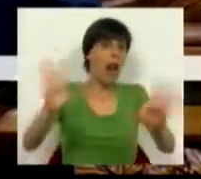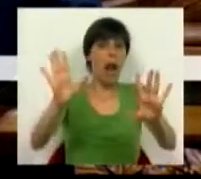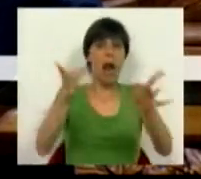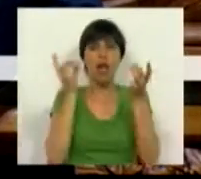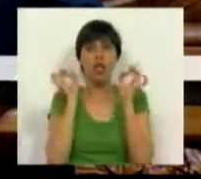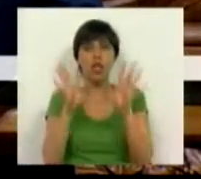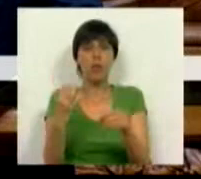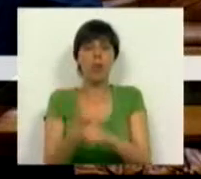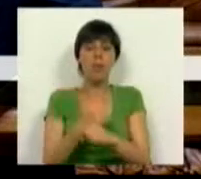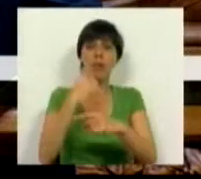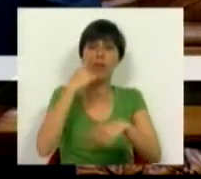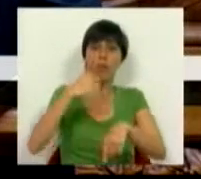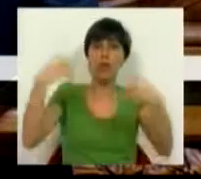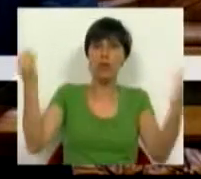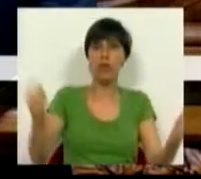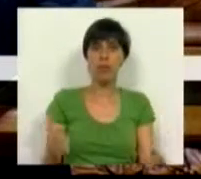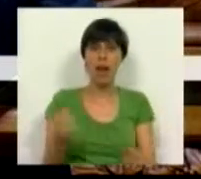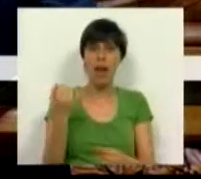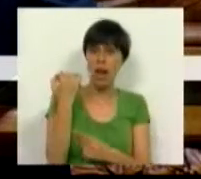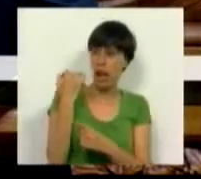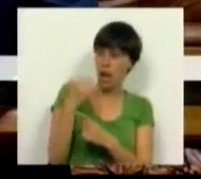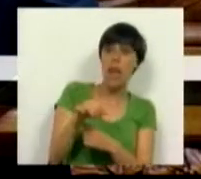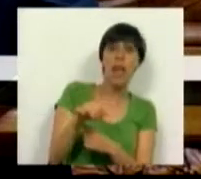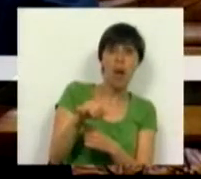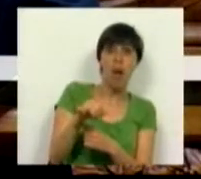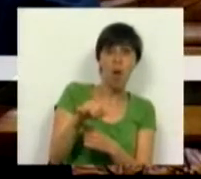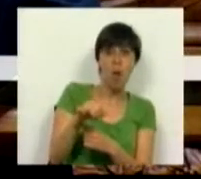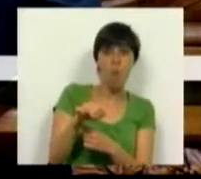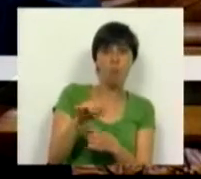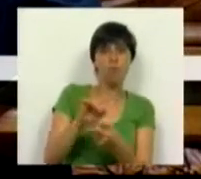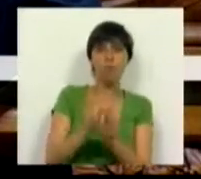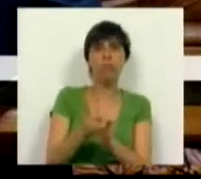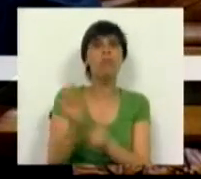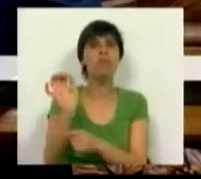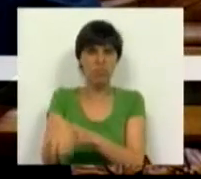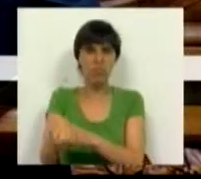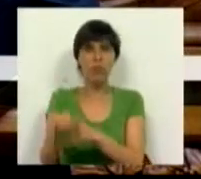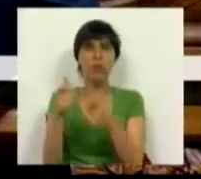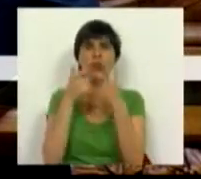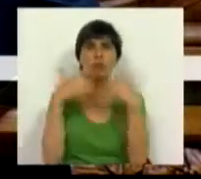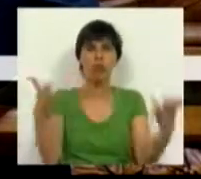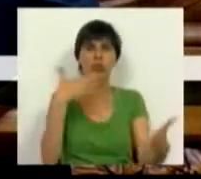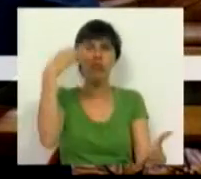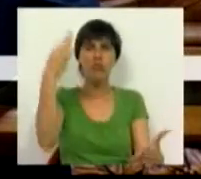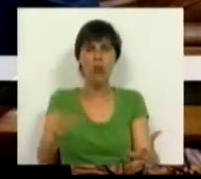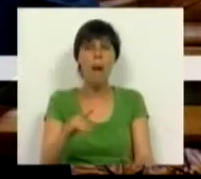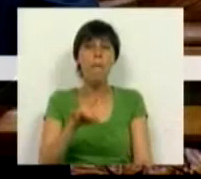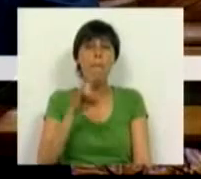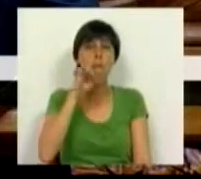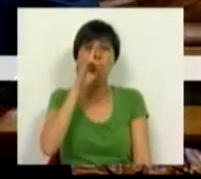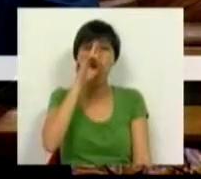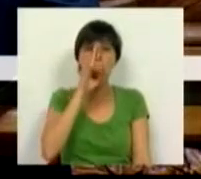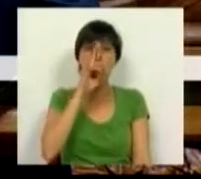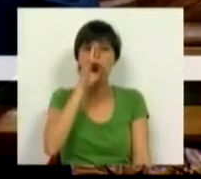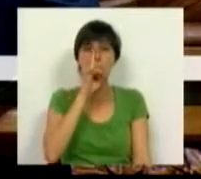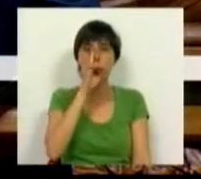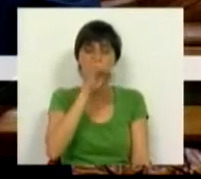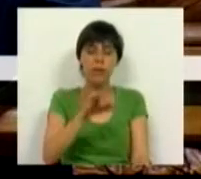despedimento da função pública, um não que acabou por ser um sim a tudo, uma mentira